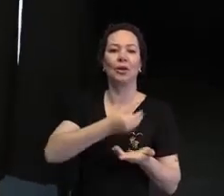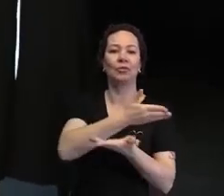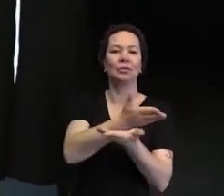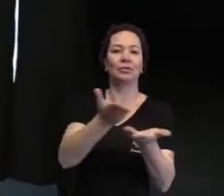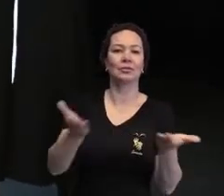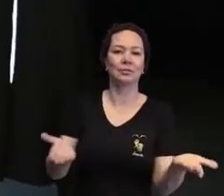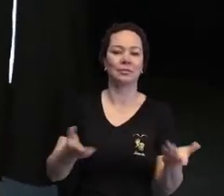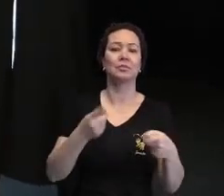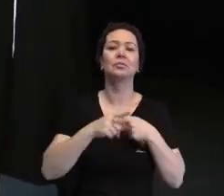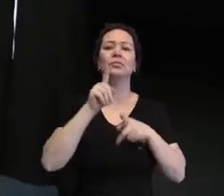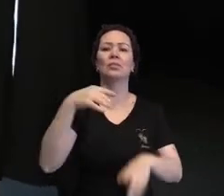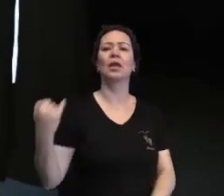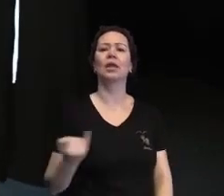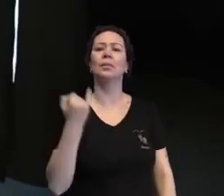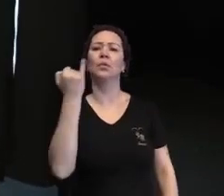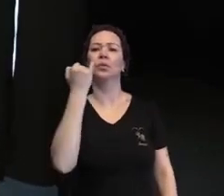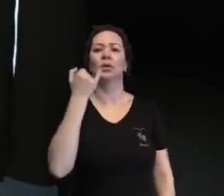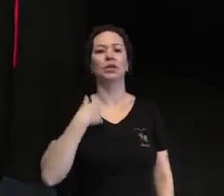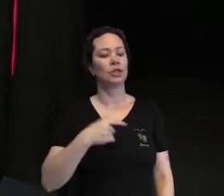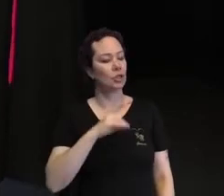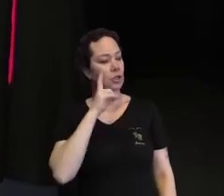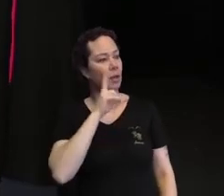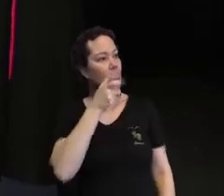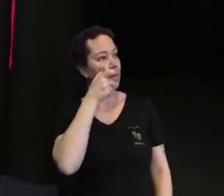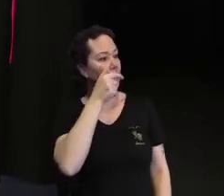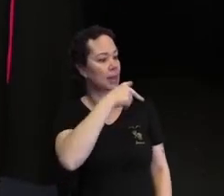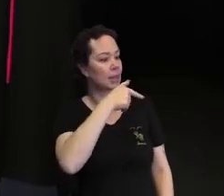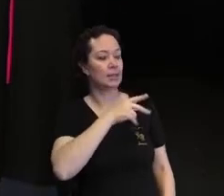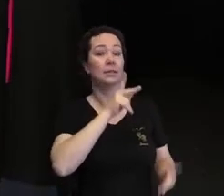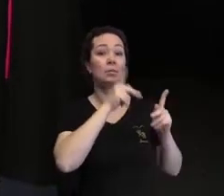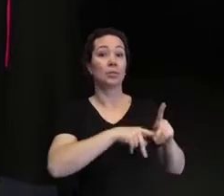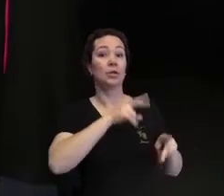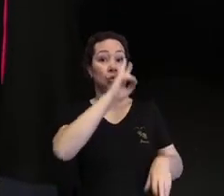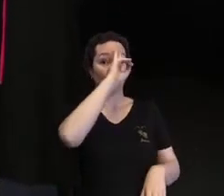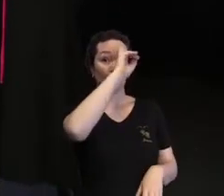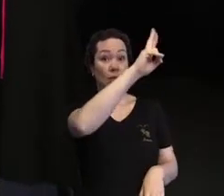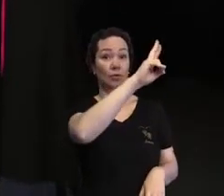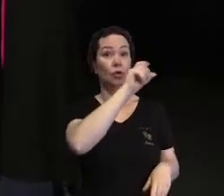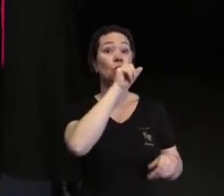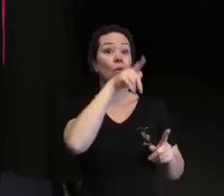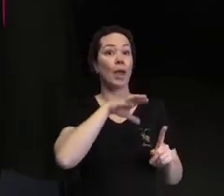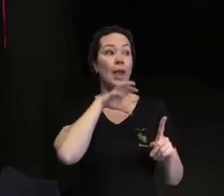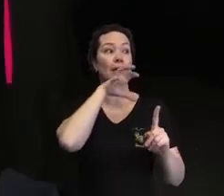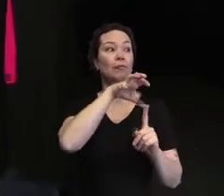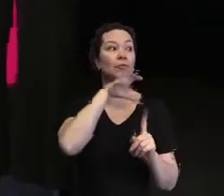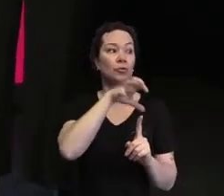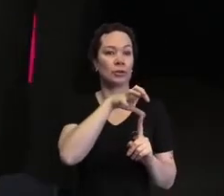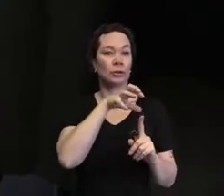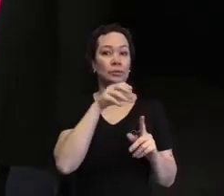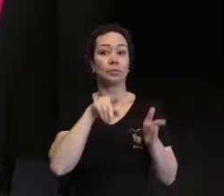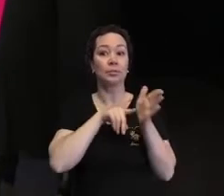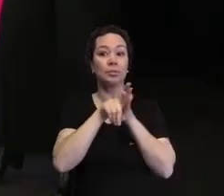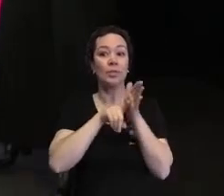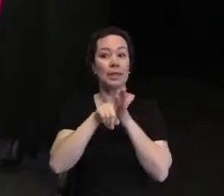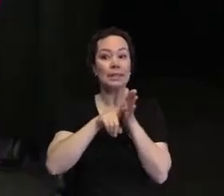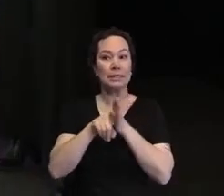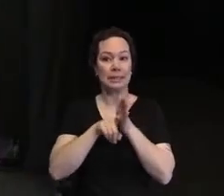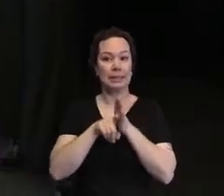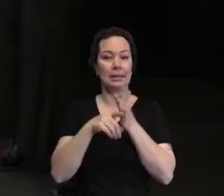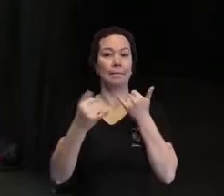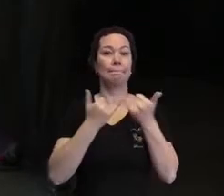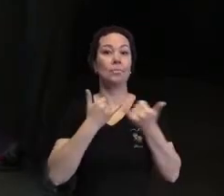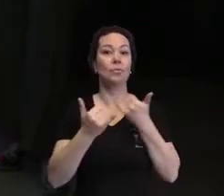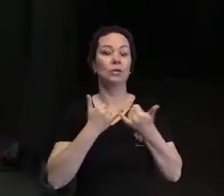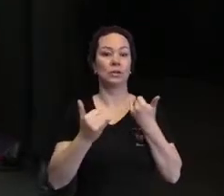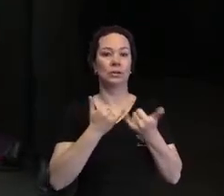importante a gente olhar para os empregadores? Porque, se a gente for olhar qual é o impacto de uma pesquisa, por exemplo,